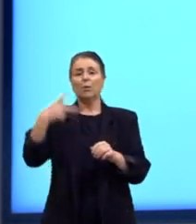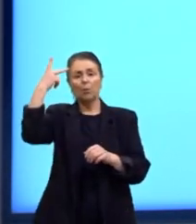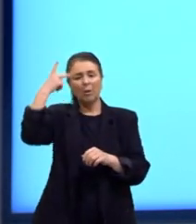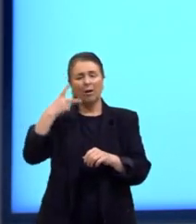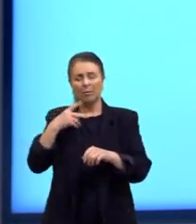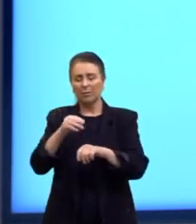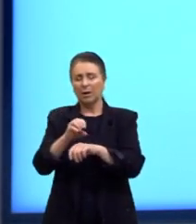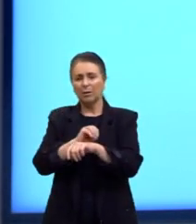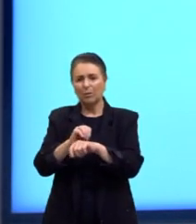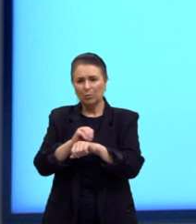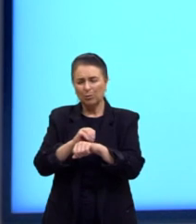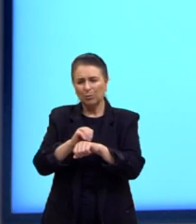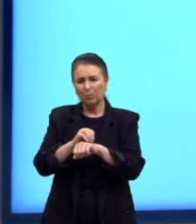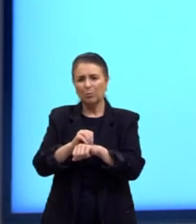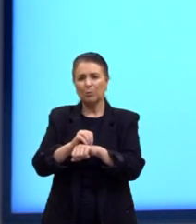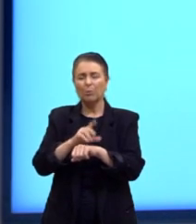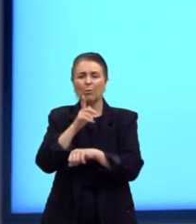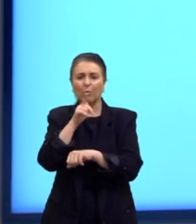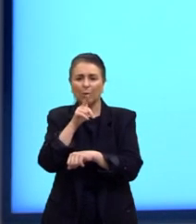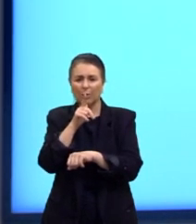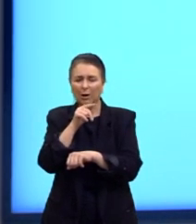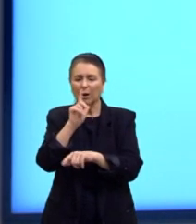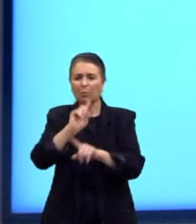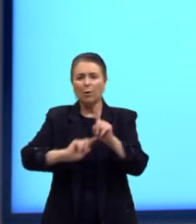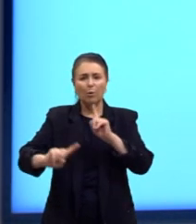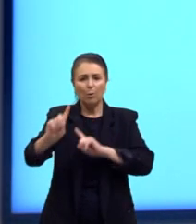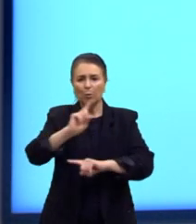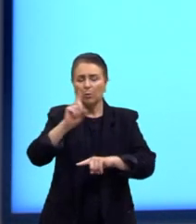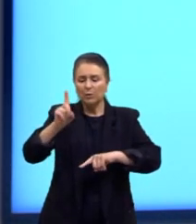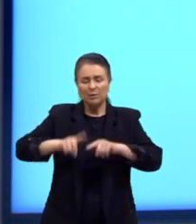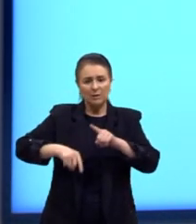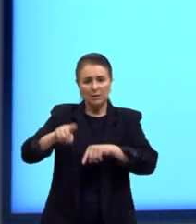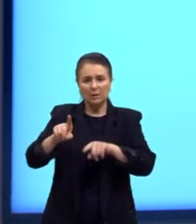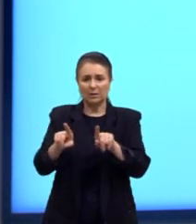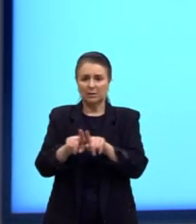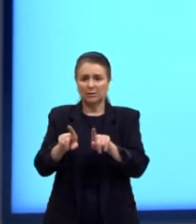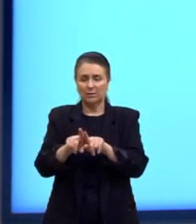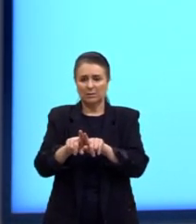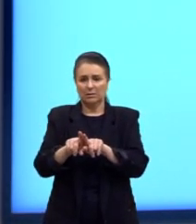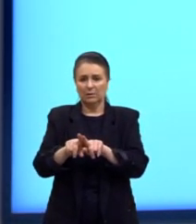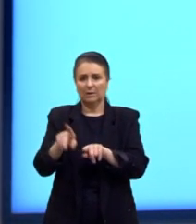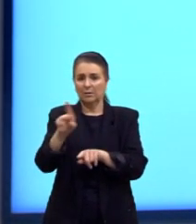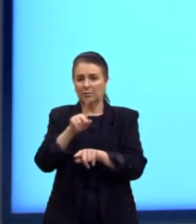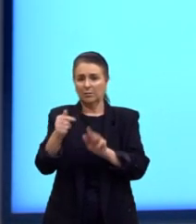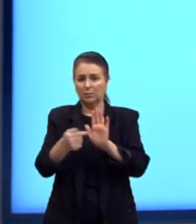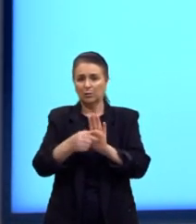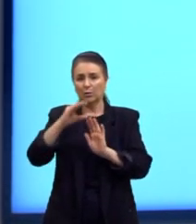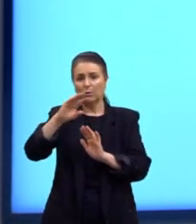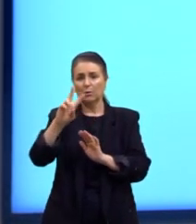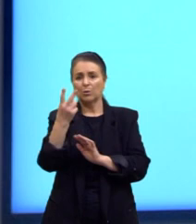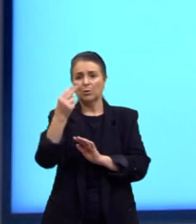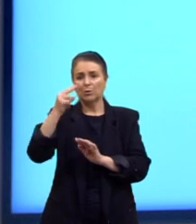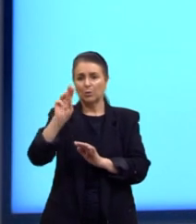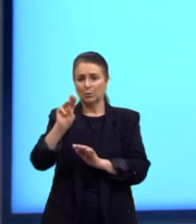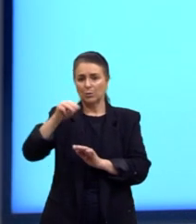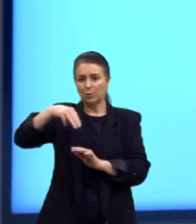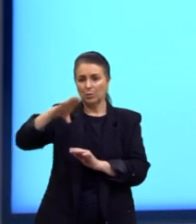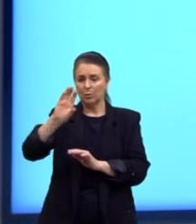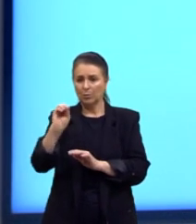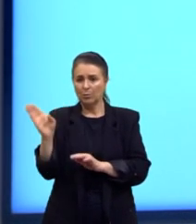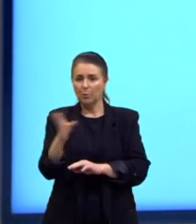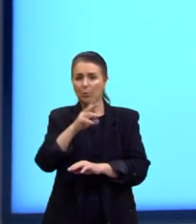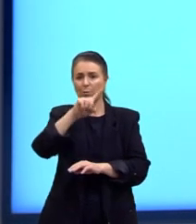o ouro, a água, alguns outros materiais também, né? Que eu coloquei aqui, o chumbo, o zinco, o